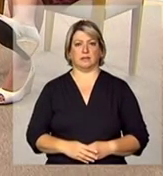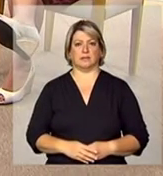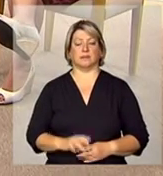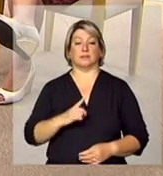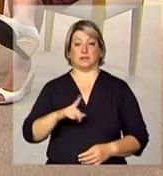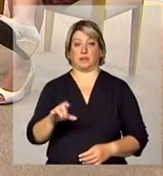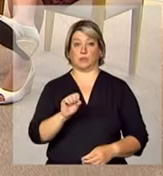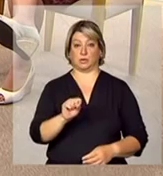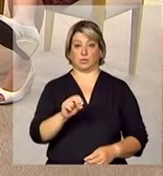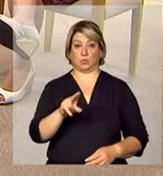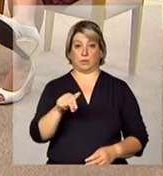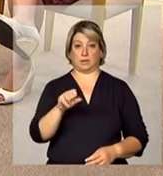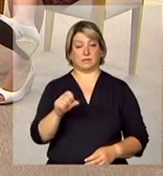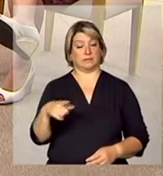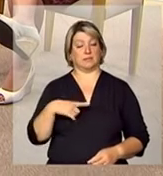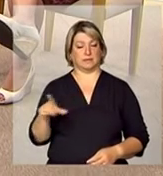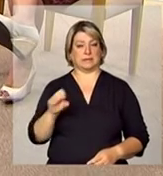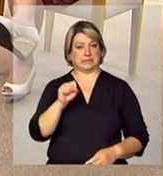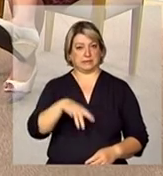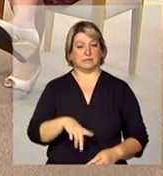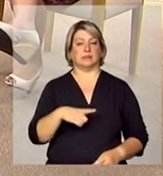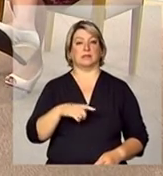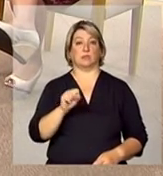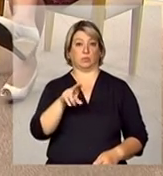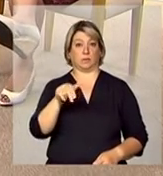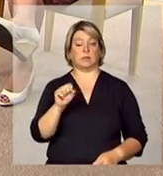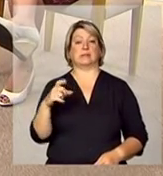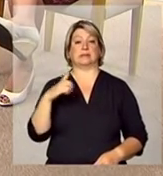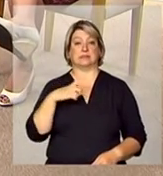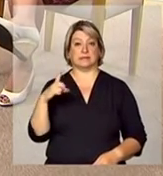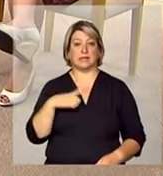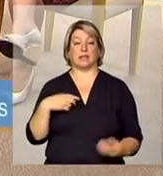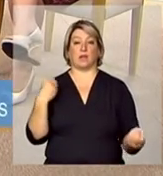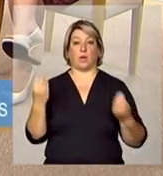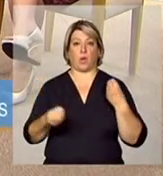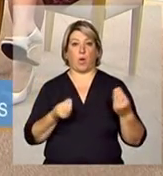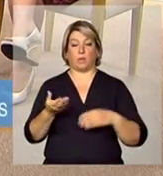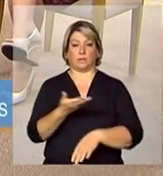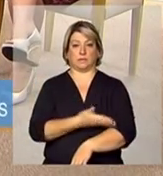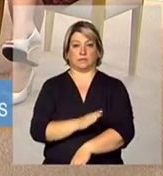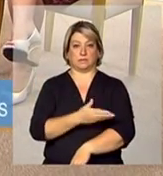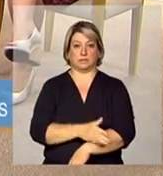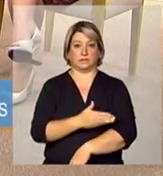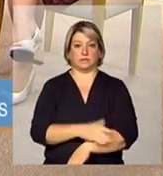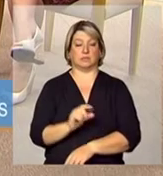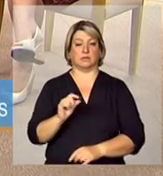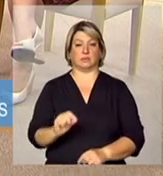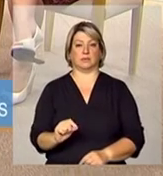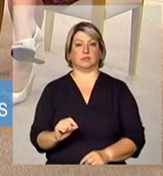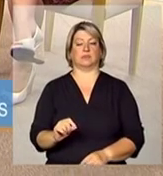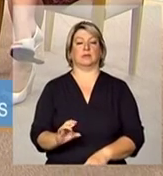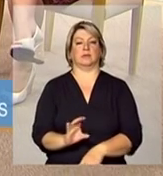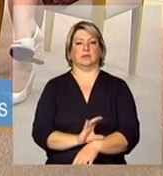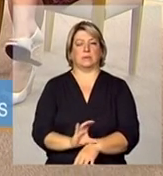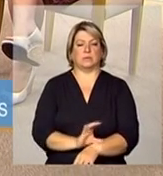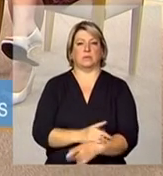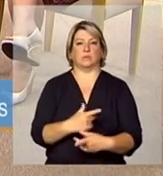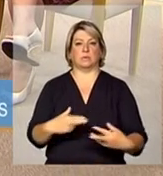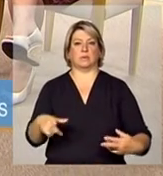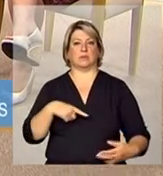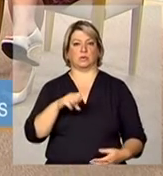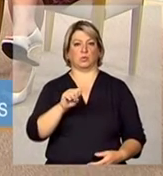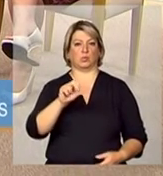SUAS hoje ele desenvolve uma política de capacitação que hoje tem o nome de capacita-SUAS ele está